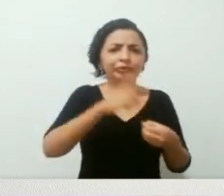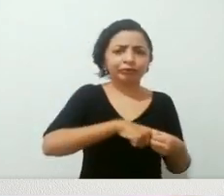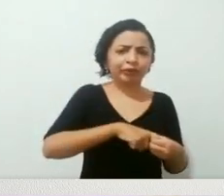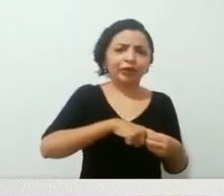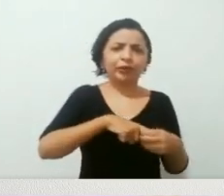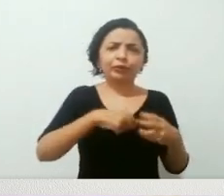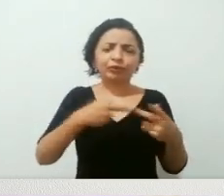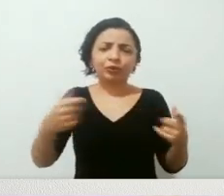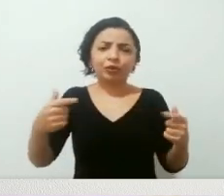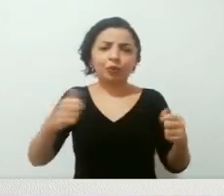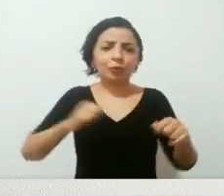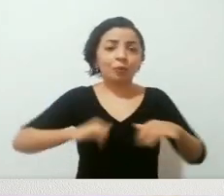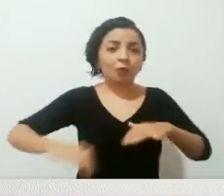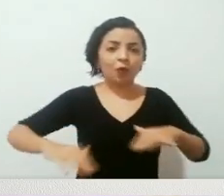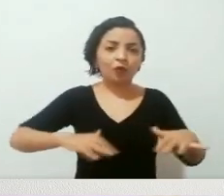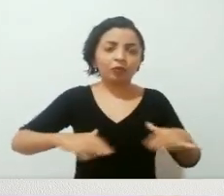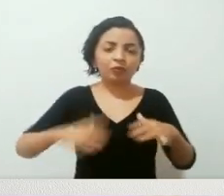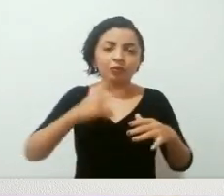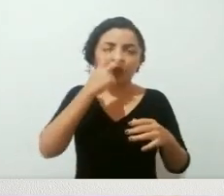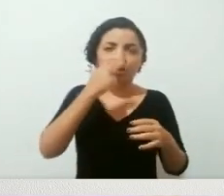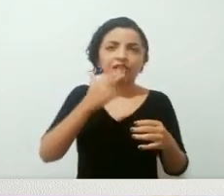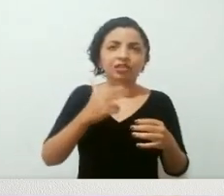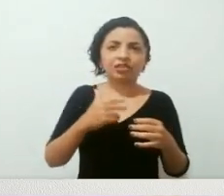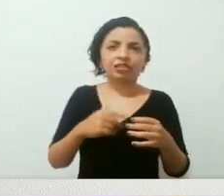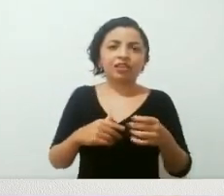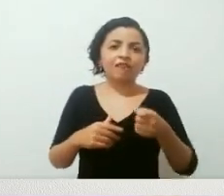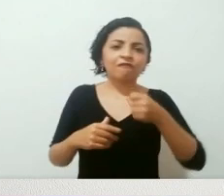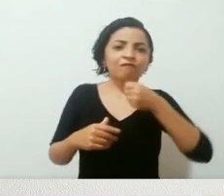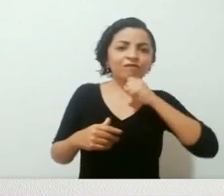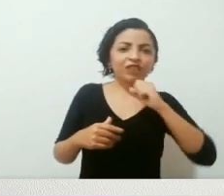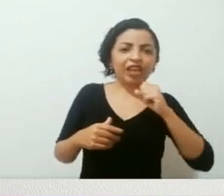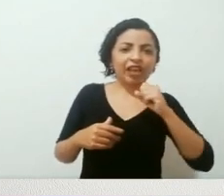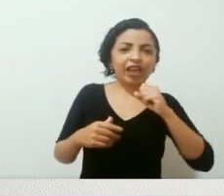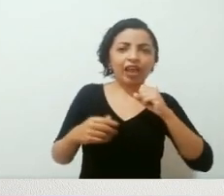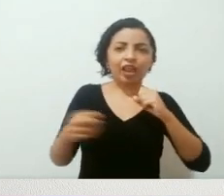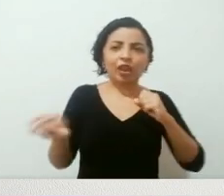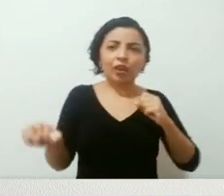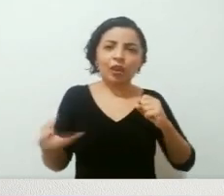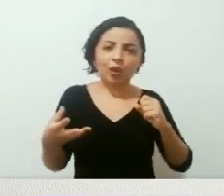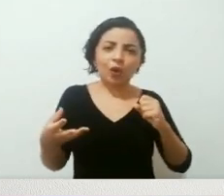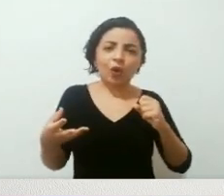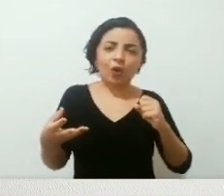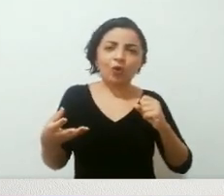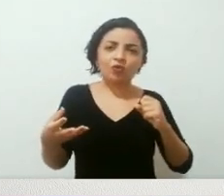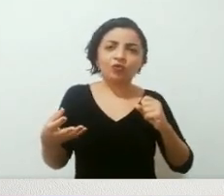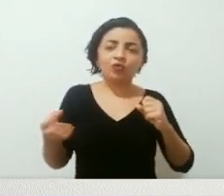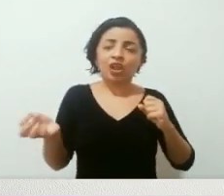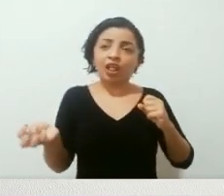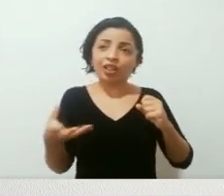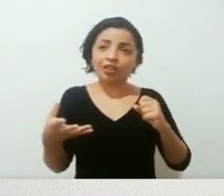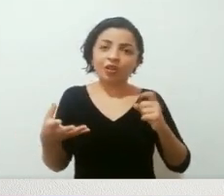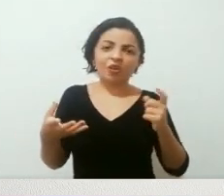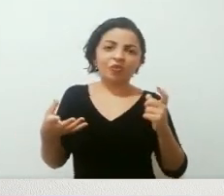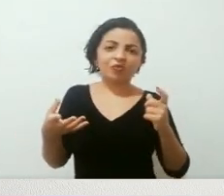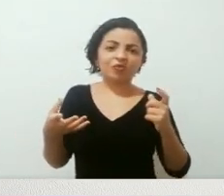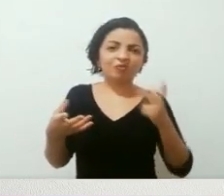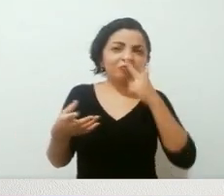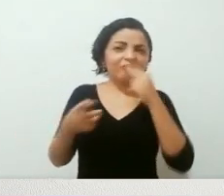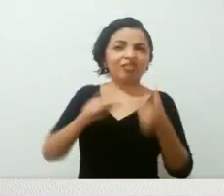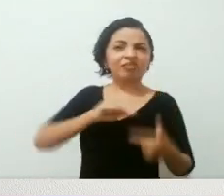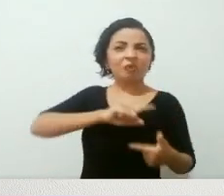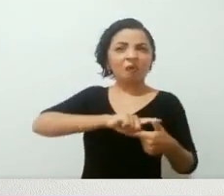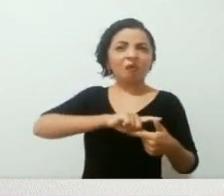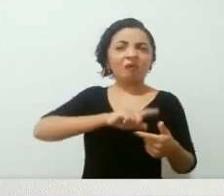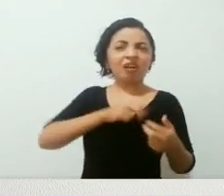volta, há uma comparação entre o velho e novo, entre o moderno e o antiquado, e que nem sempre